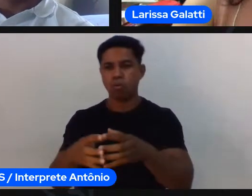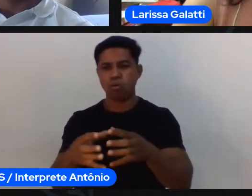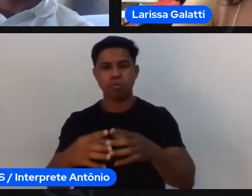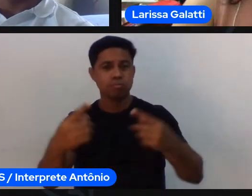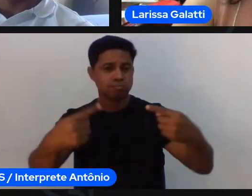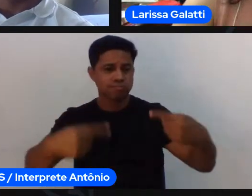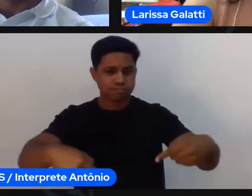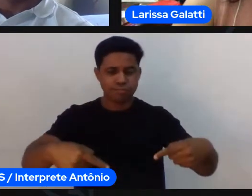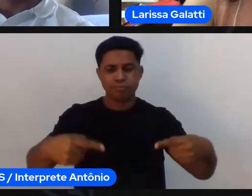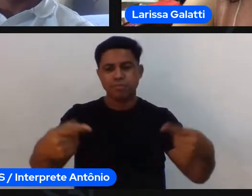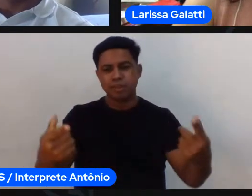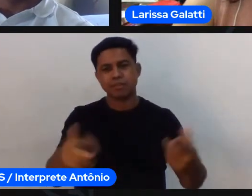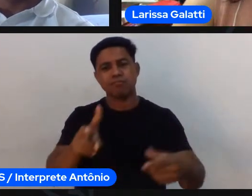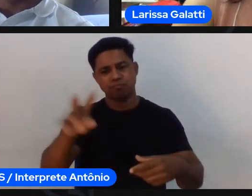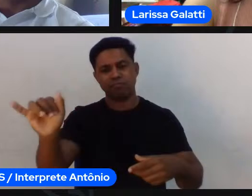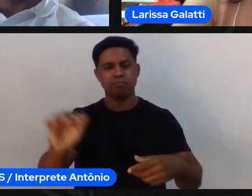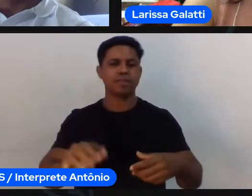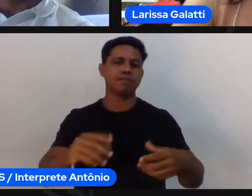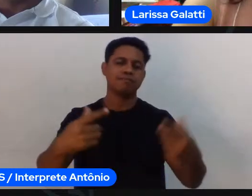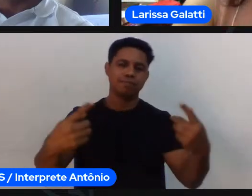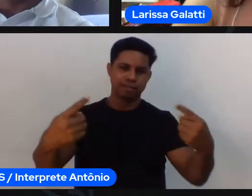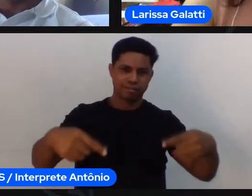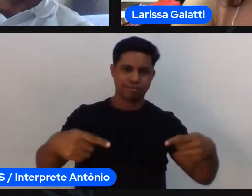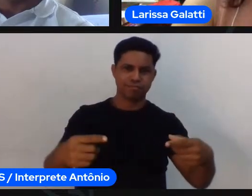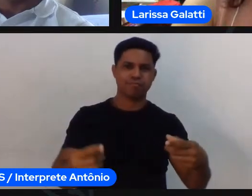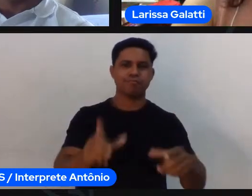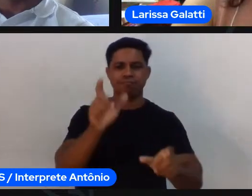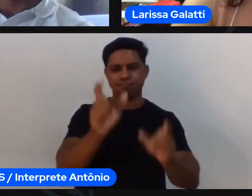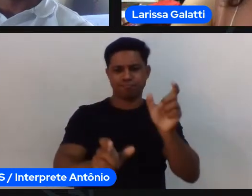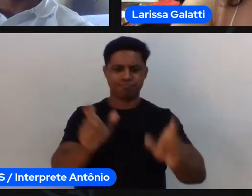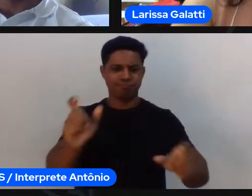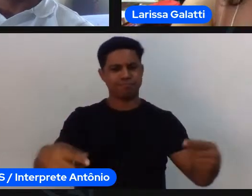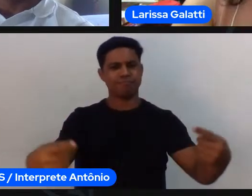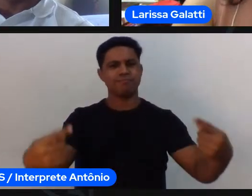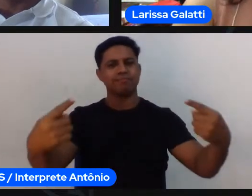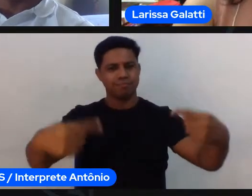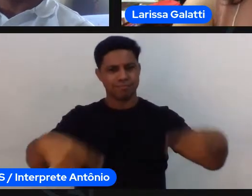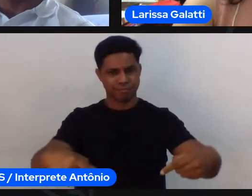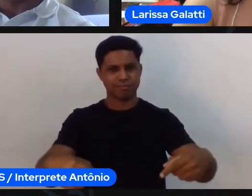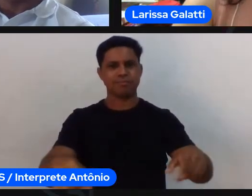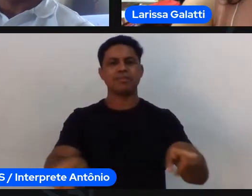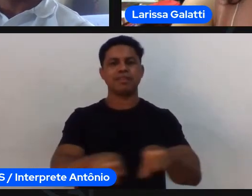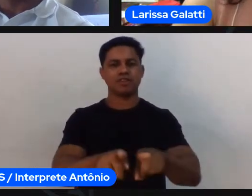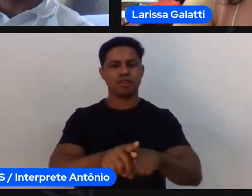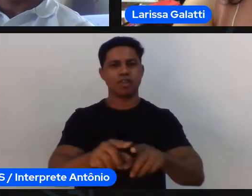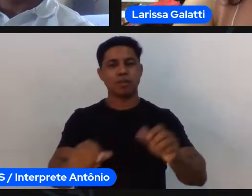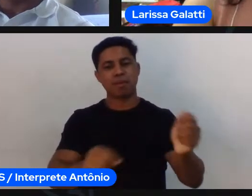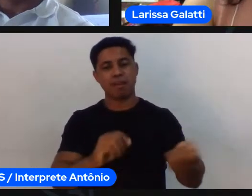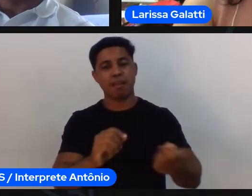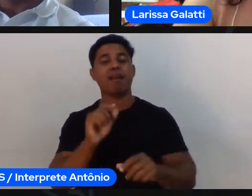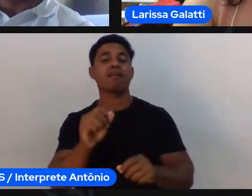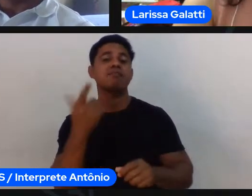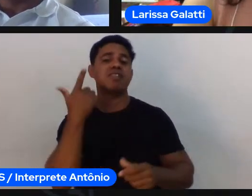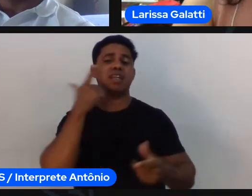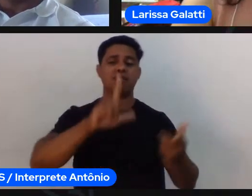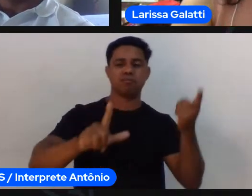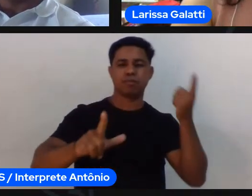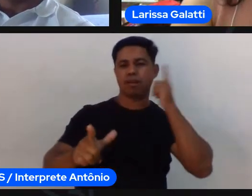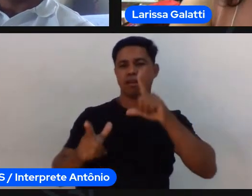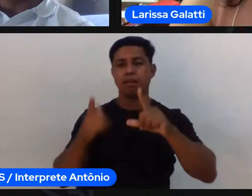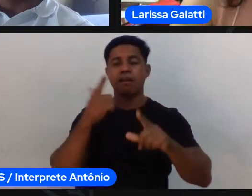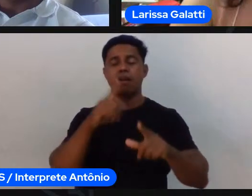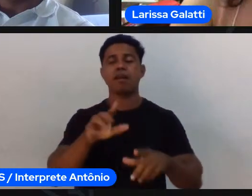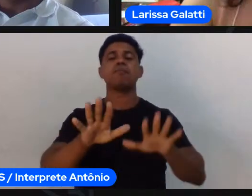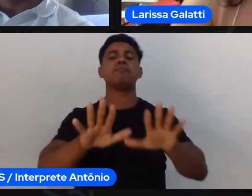interesses como professor ou professora se eu vou para uma competição eu quero ganhar mas eu não posso querer ganhar para além da experiência de que todos